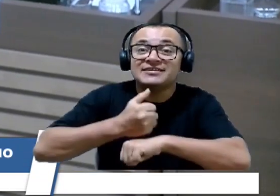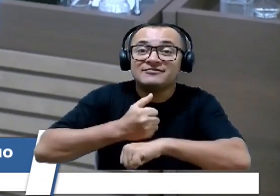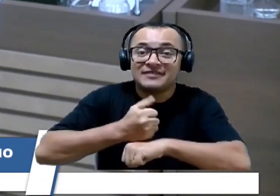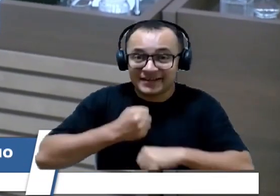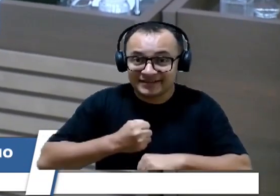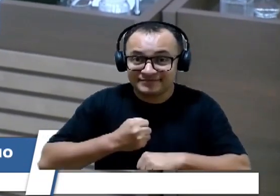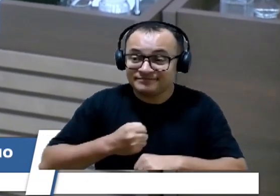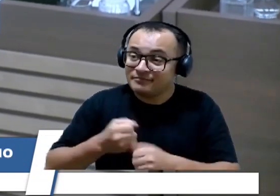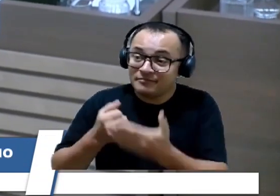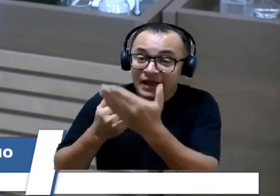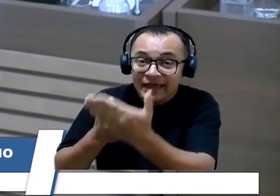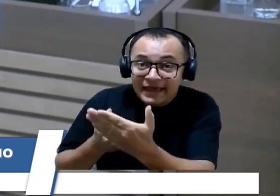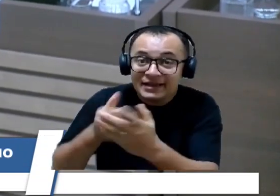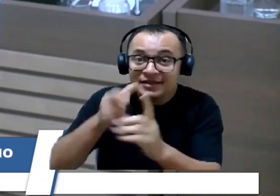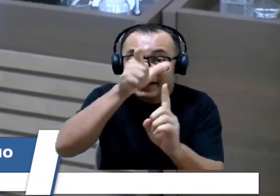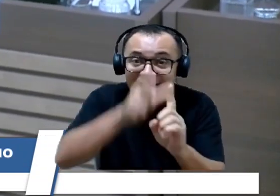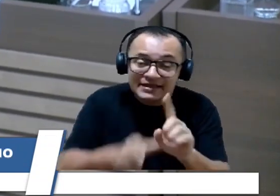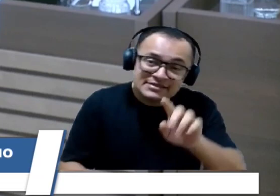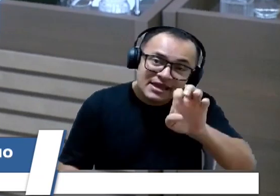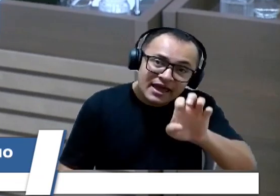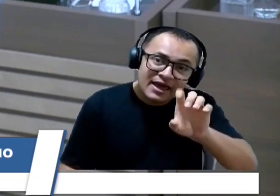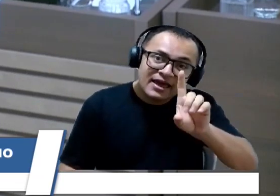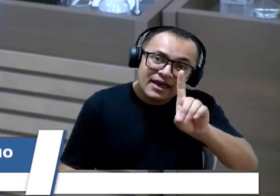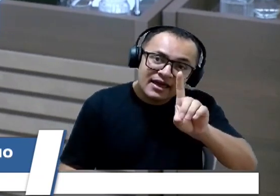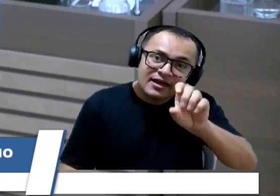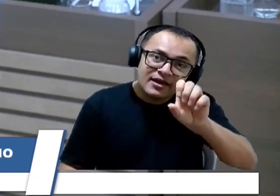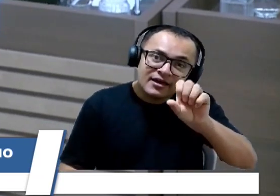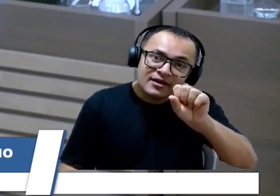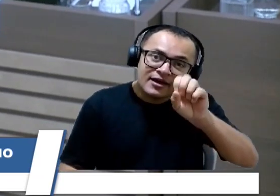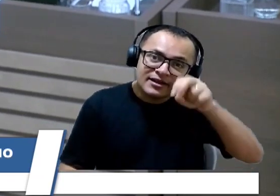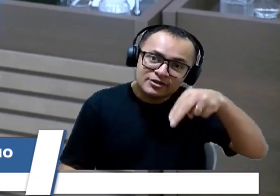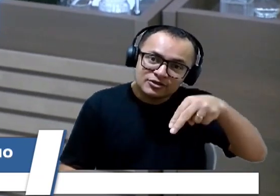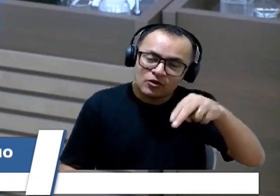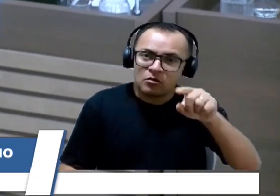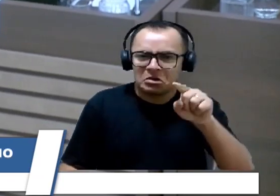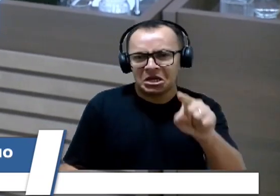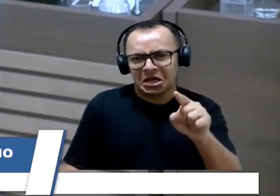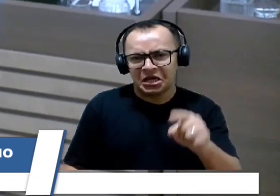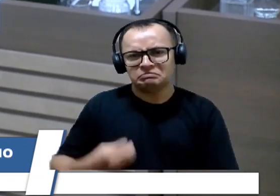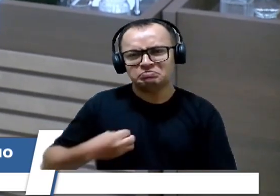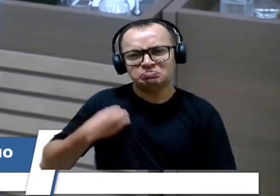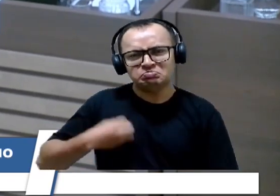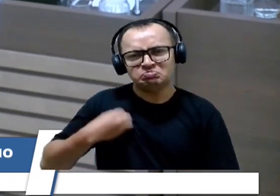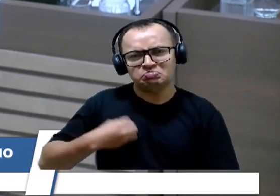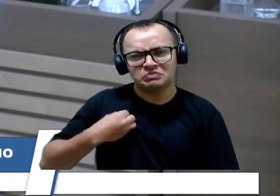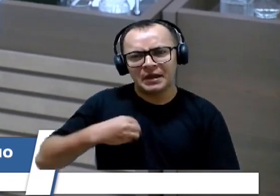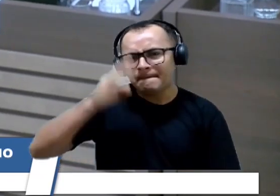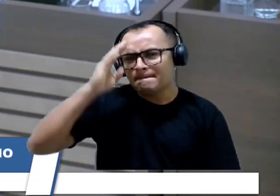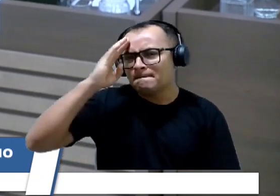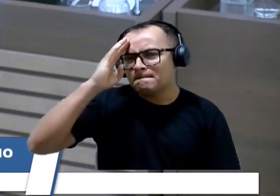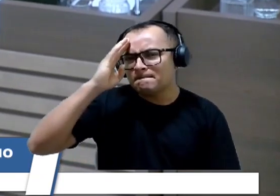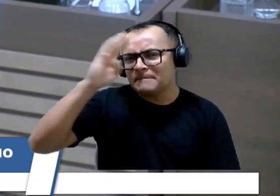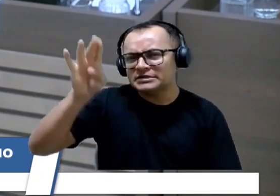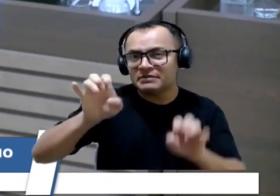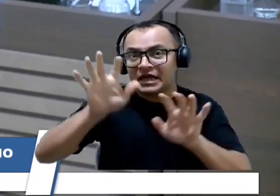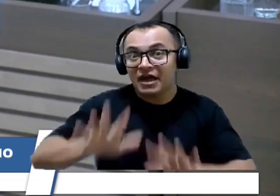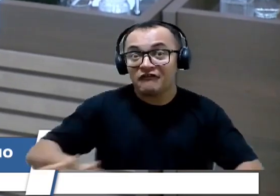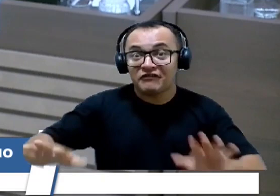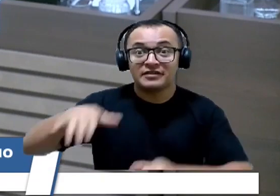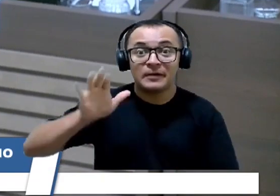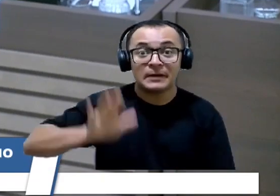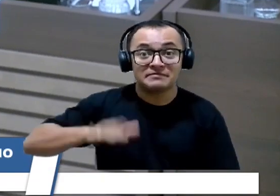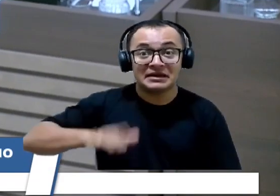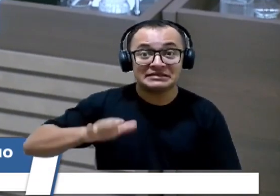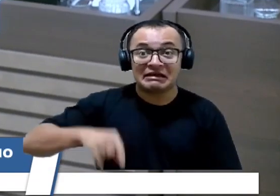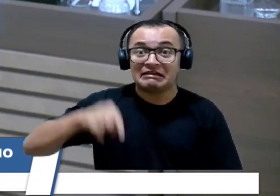O senhor Edson esteve presente nos principais eventos de basquete da nossa cidade. O último